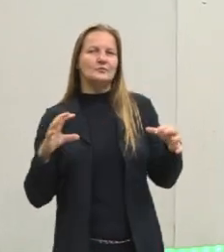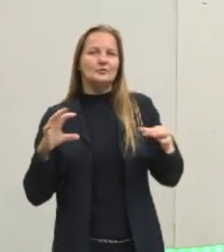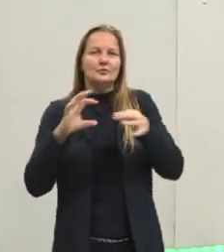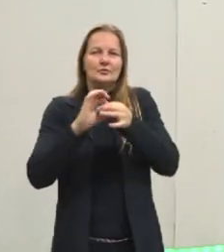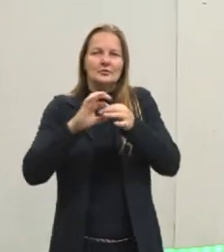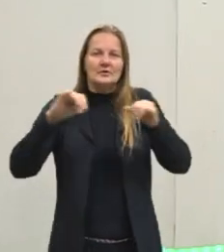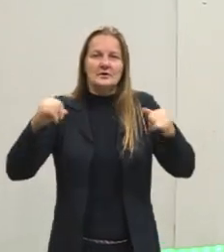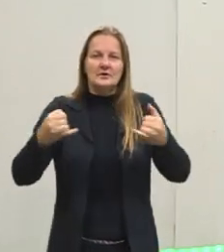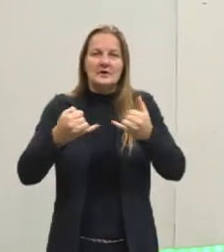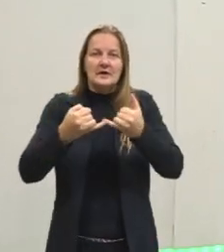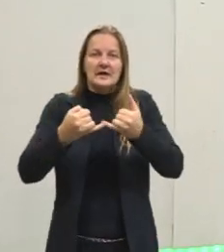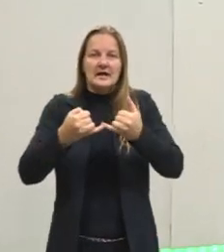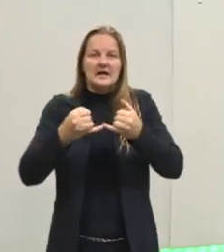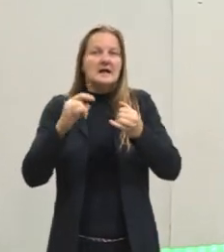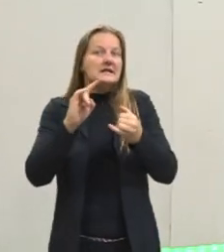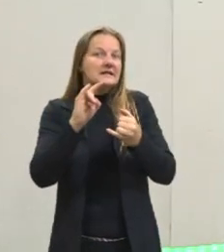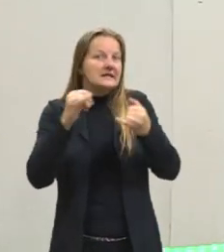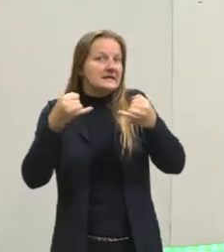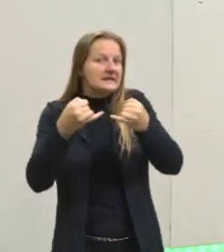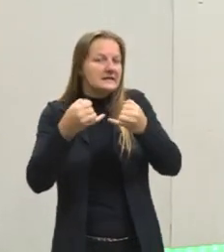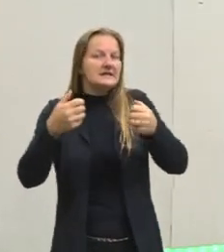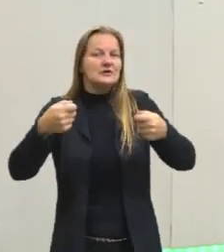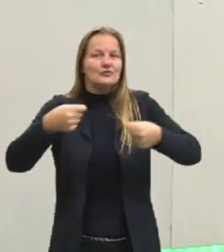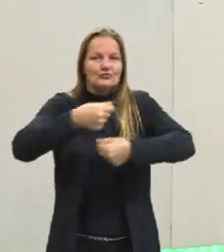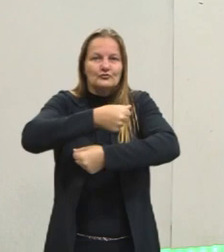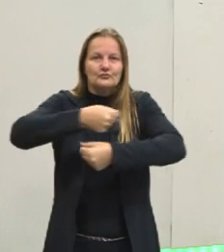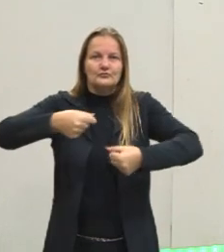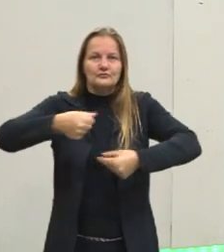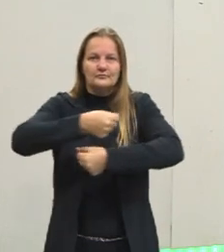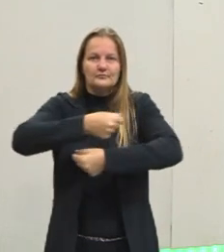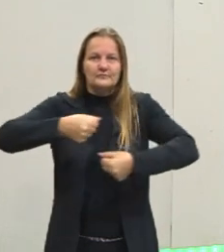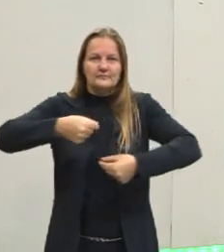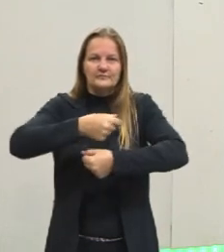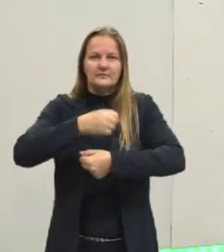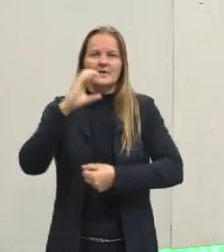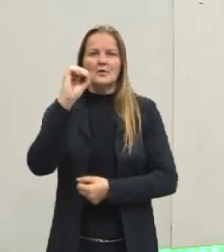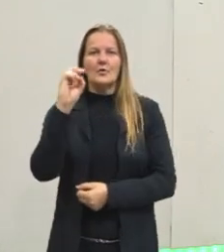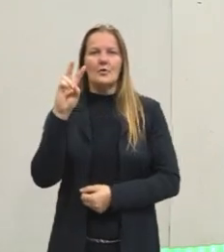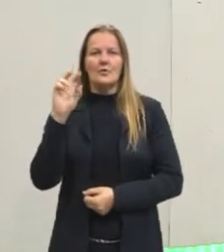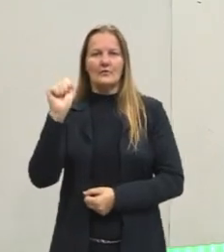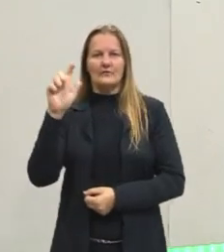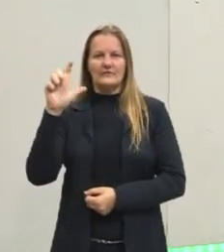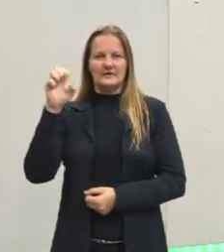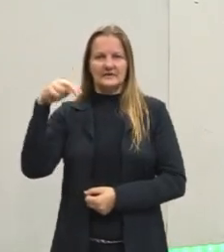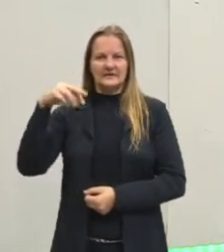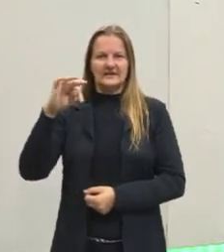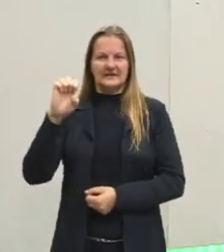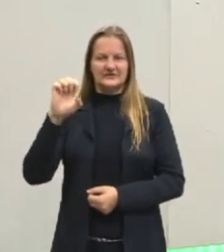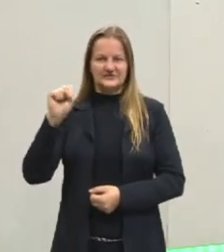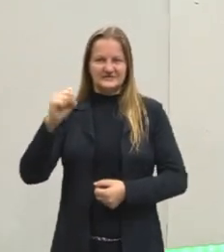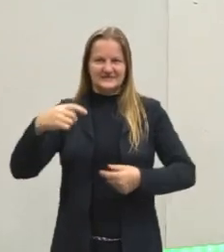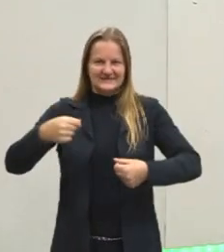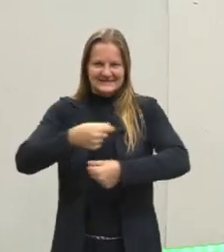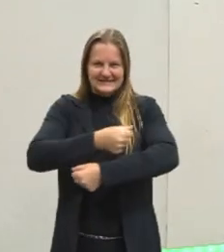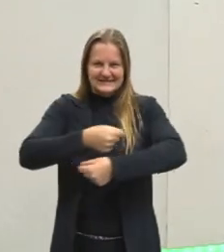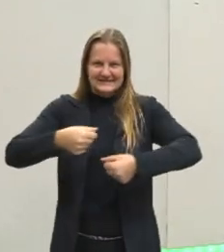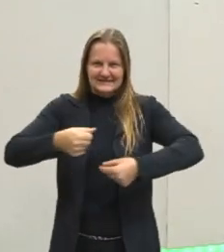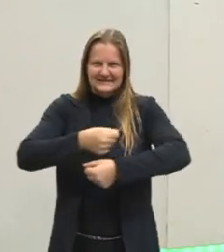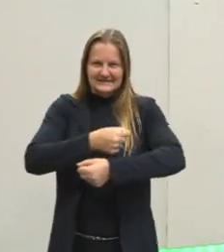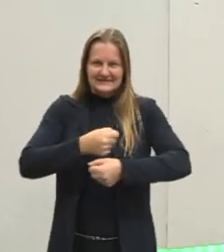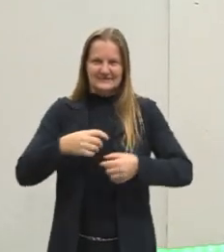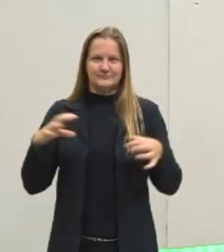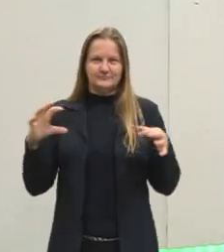covalentes. Então a gente esquece aí ligações iônicas, ligações metálicas, a gente está falando de compostos transformados